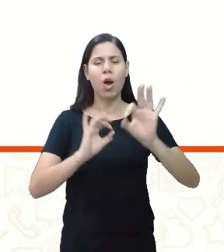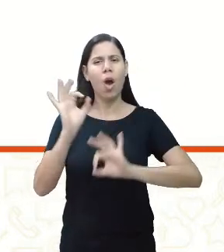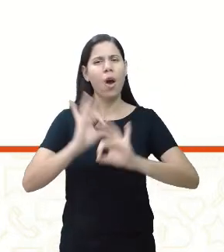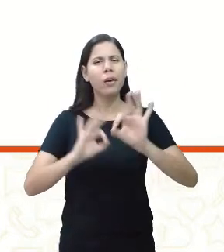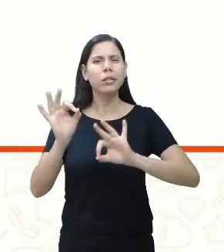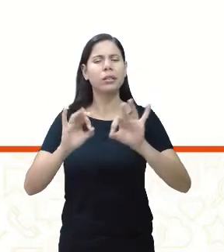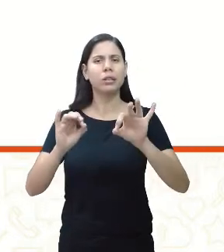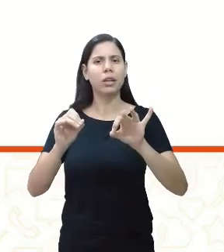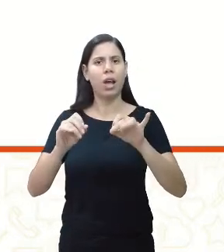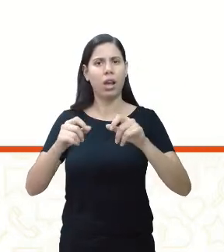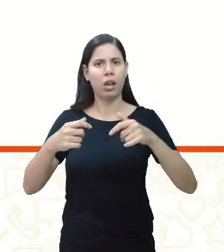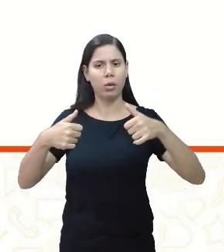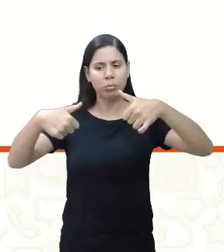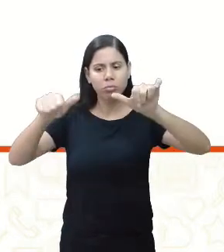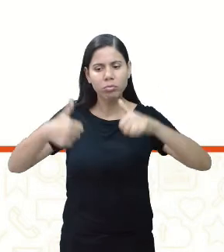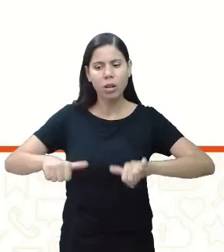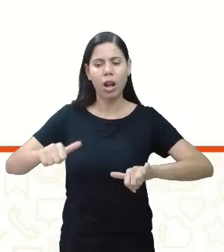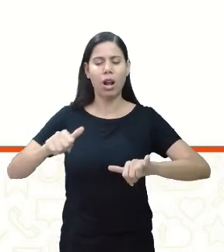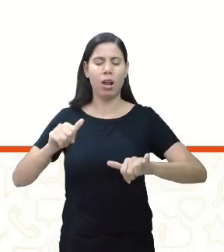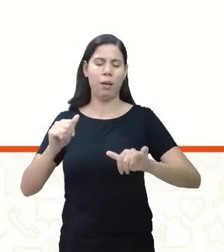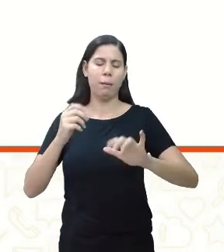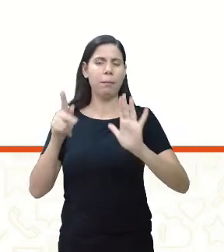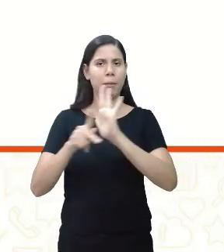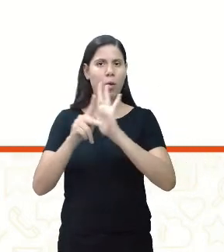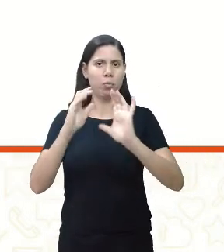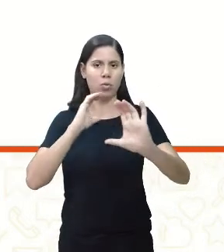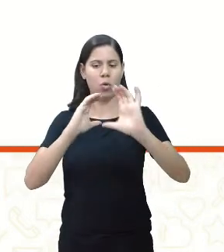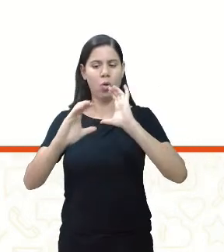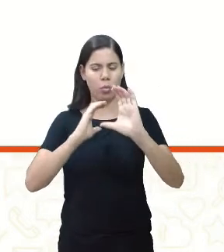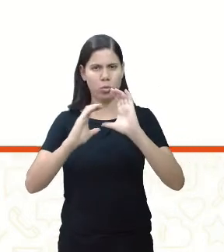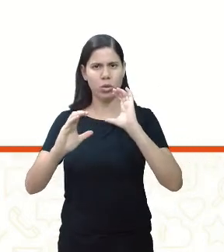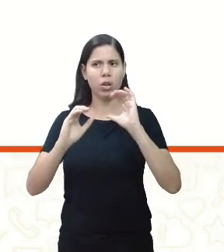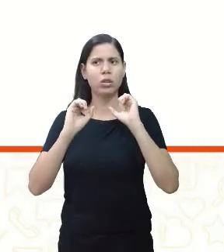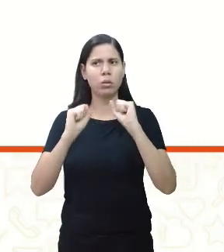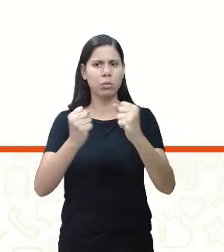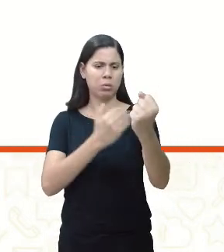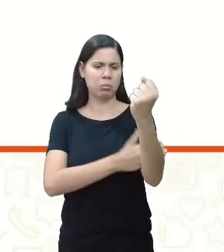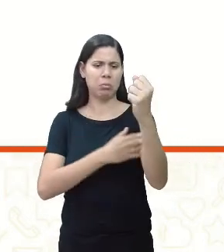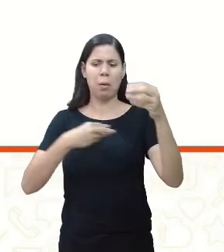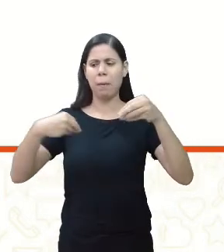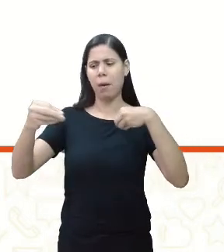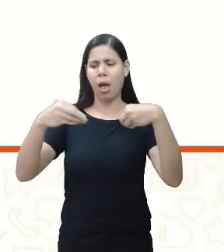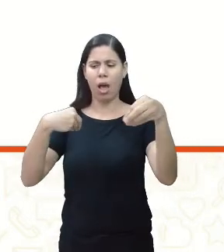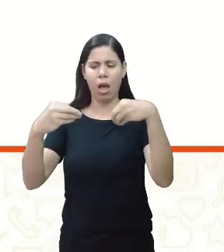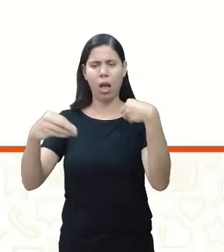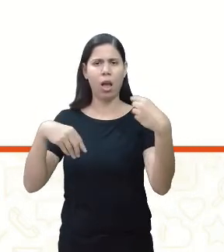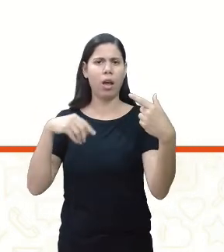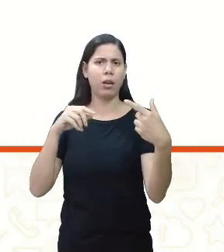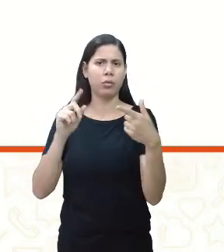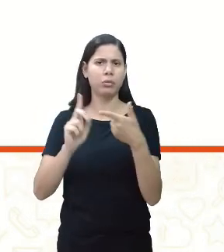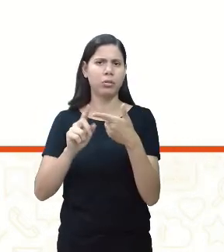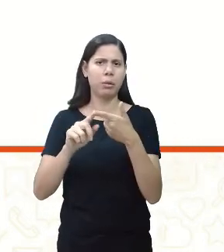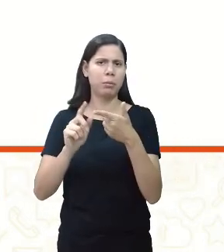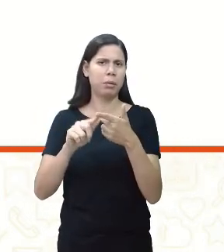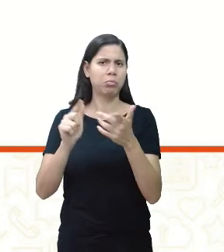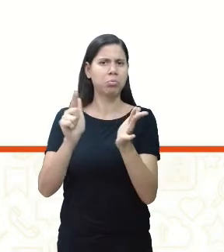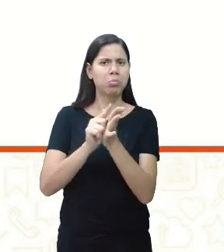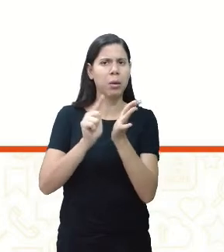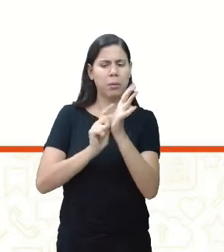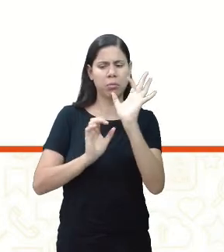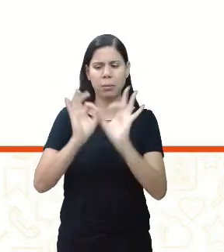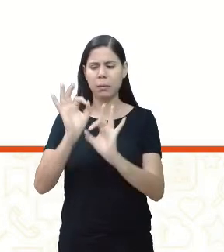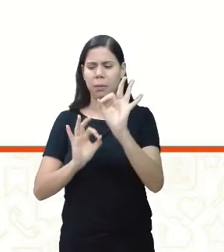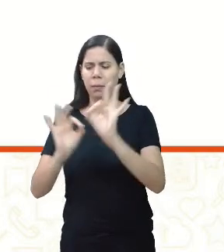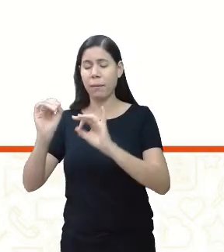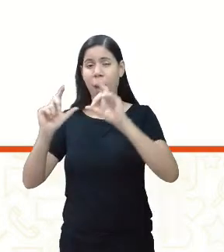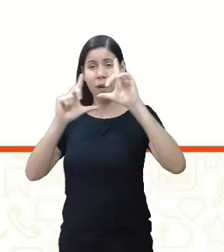dessa prancha de comunicação. Pastas, plásticas, cardápios, fichários, álbuns